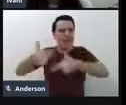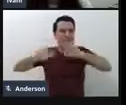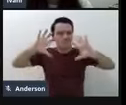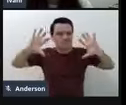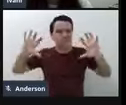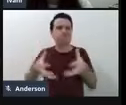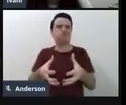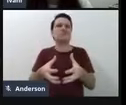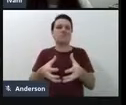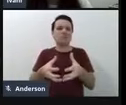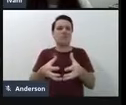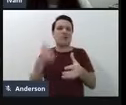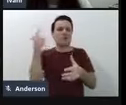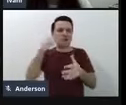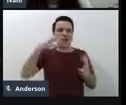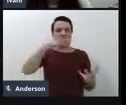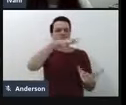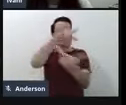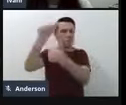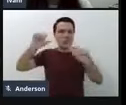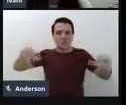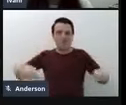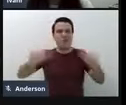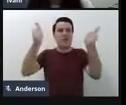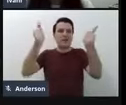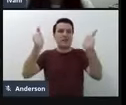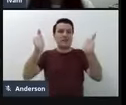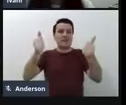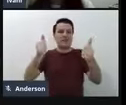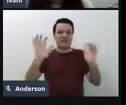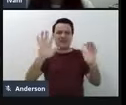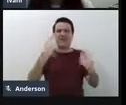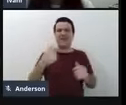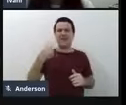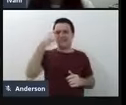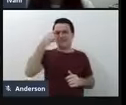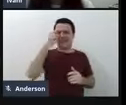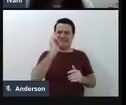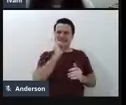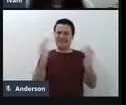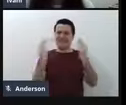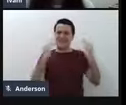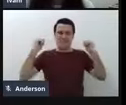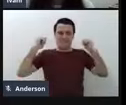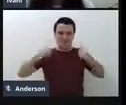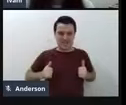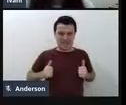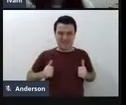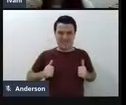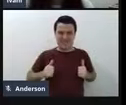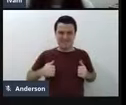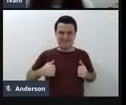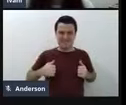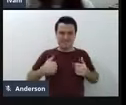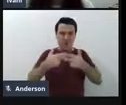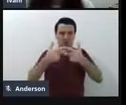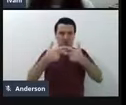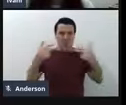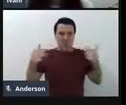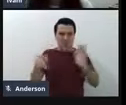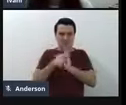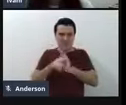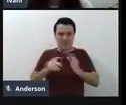se eu tenho, né, se eu tenho a possibilidade de carregar essa mochila, ela não é porque eu estou tirando recursos e estou